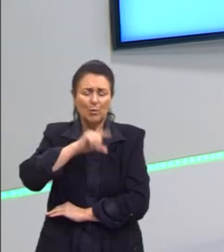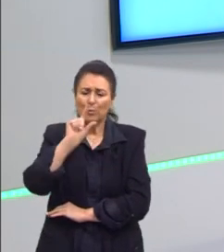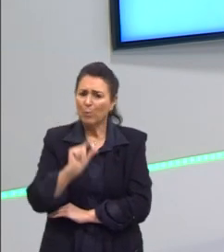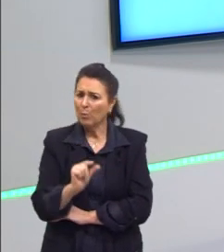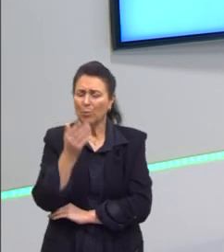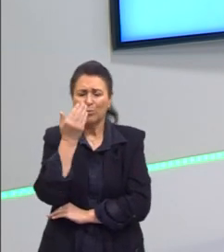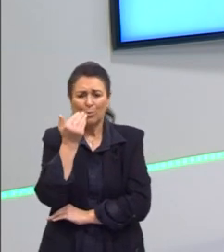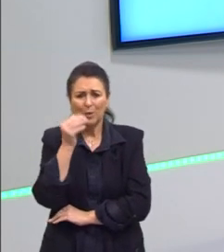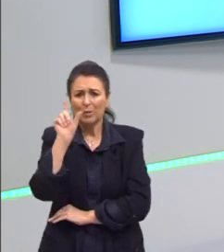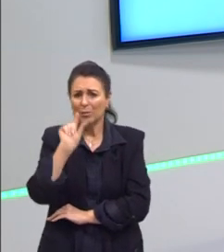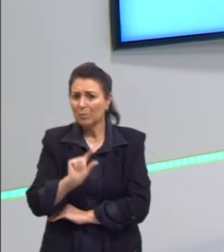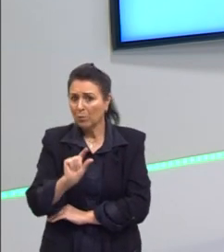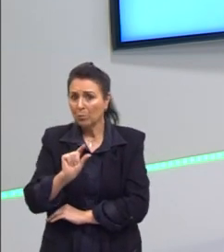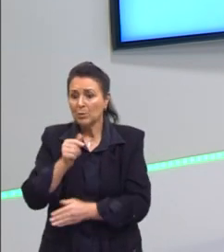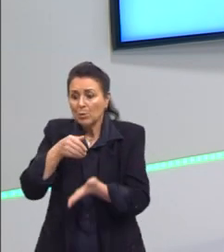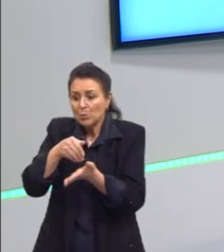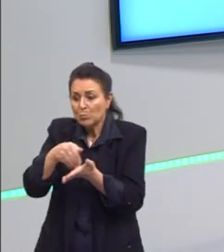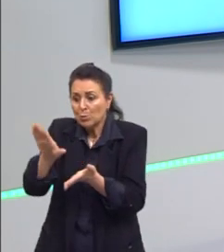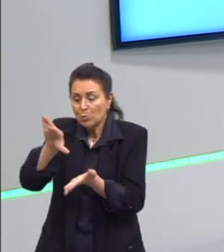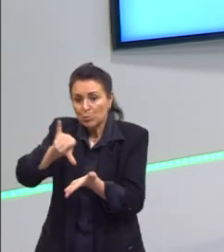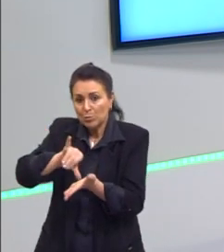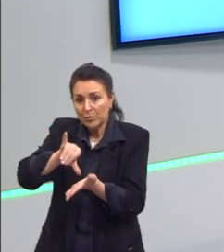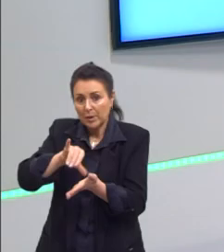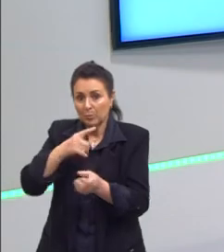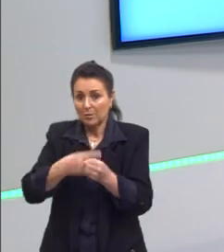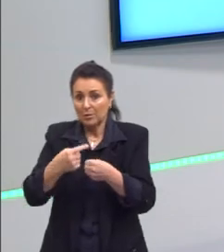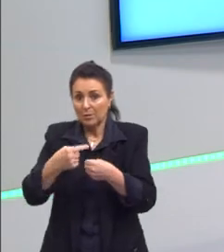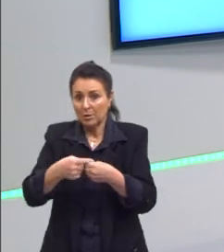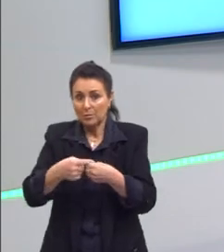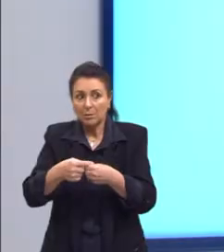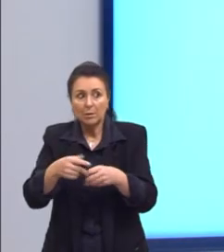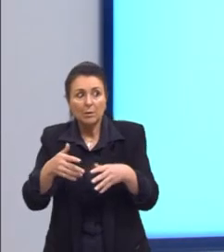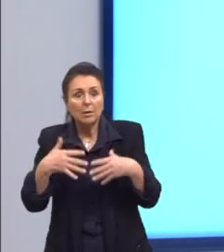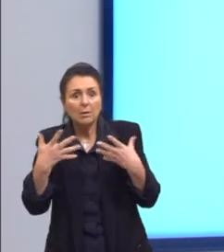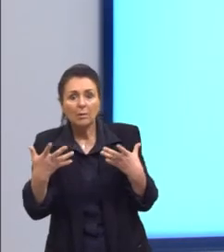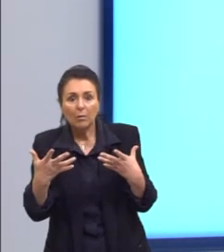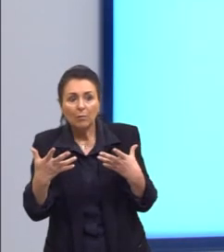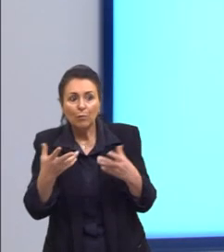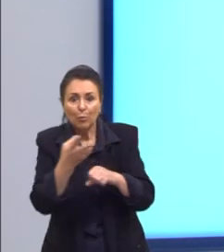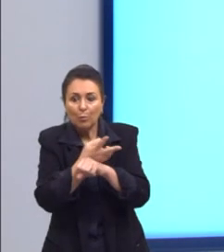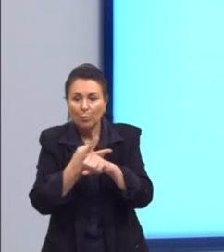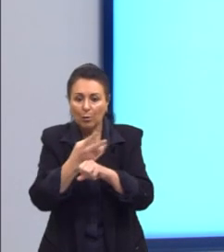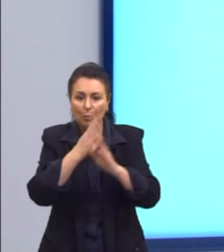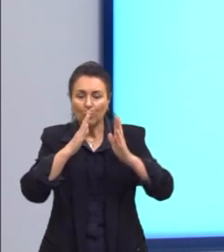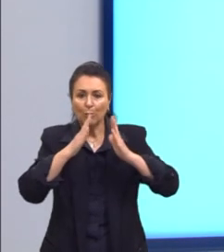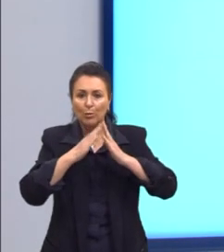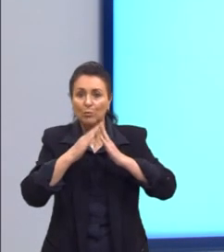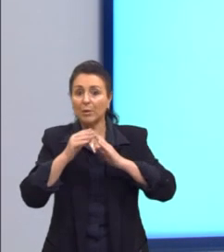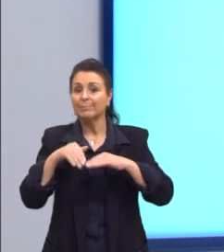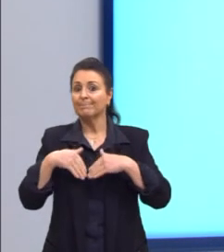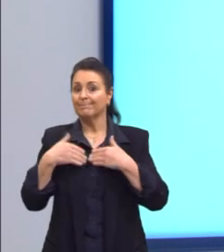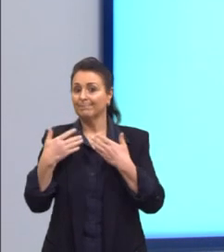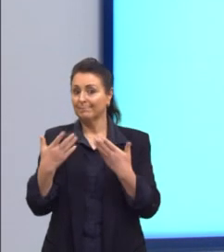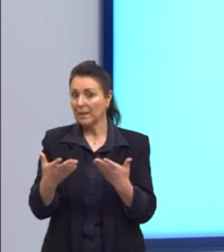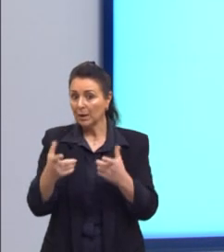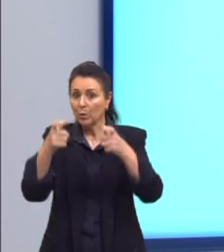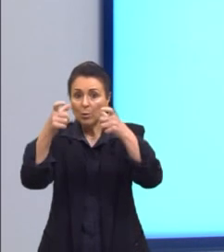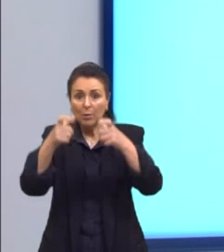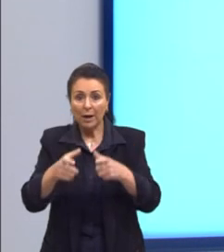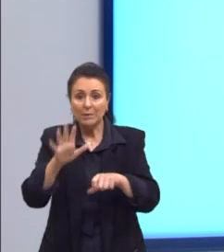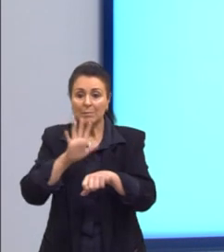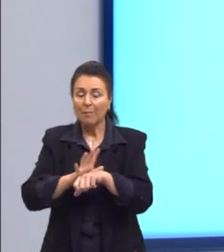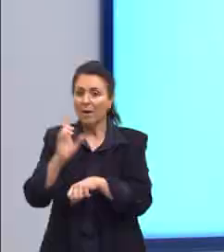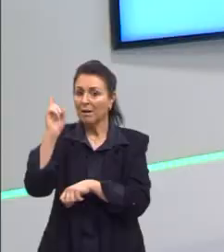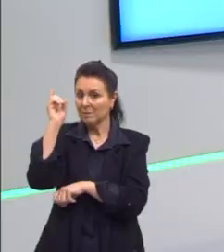que são expulsos do centro e eles vão buscar, então, moradia em partes que ainda não estão habitadas da cidade.